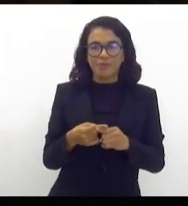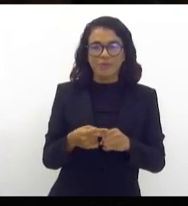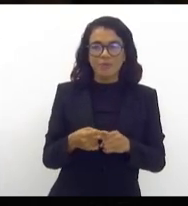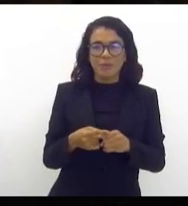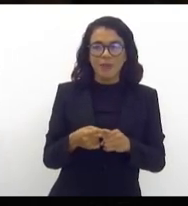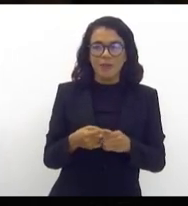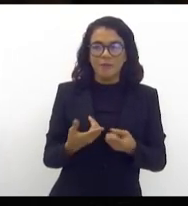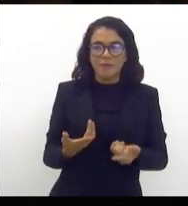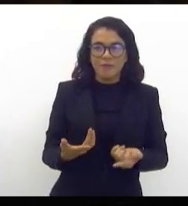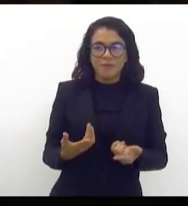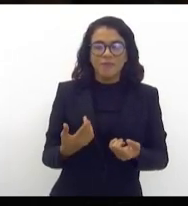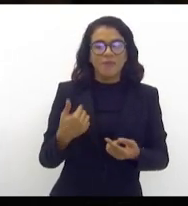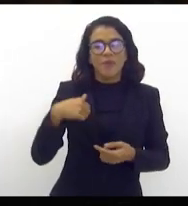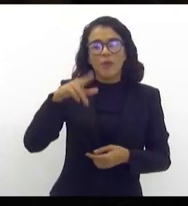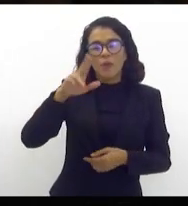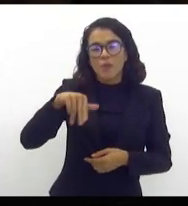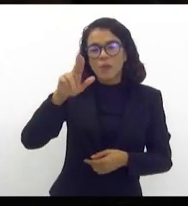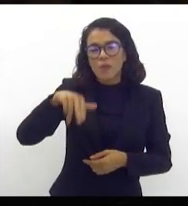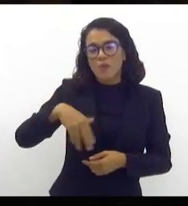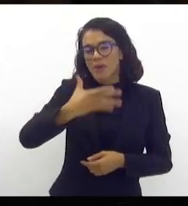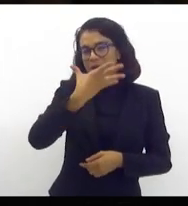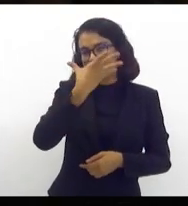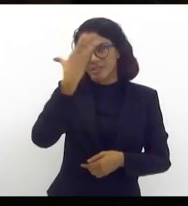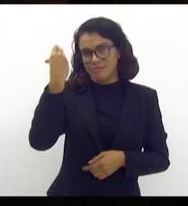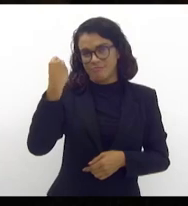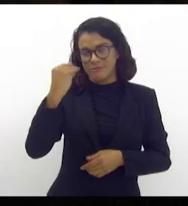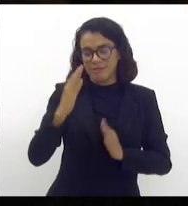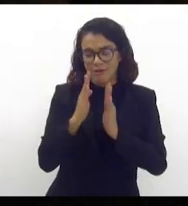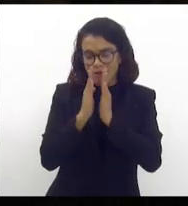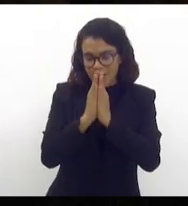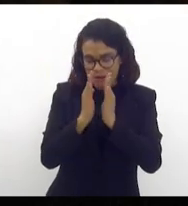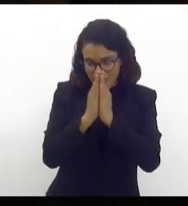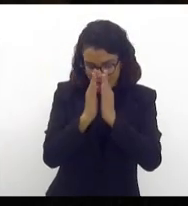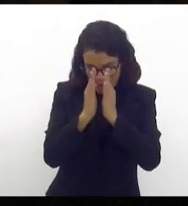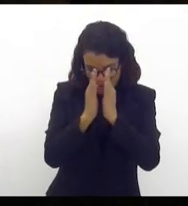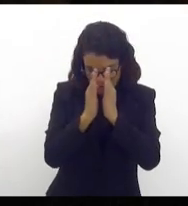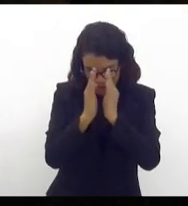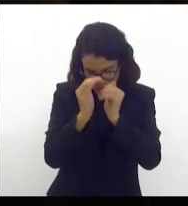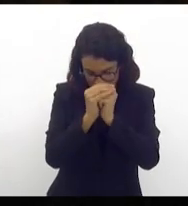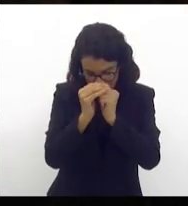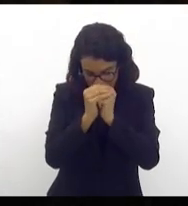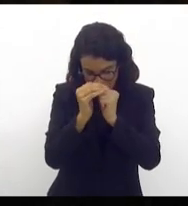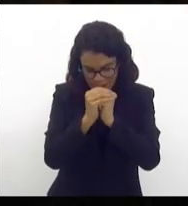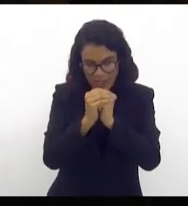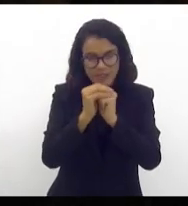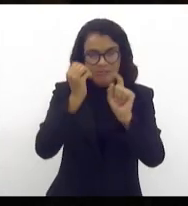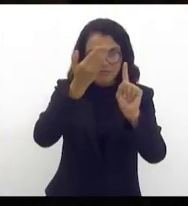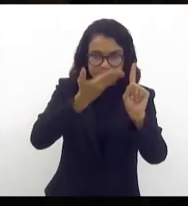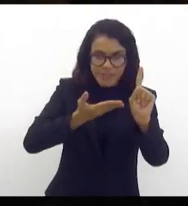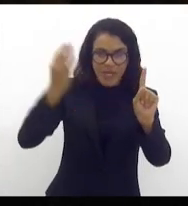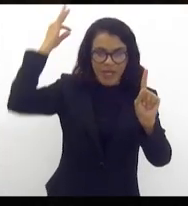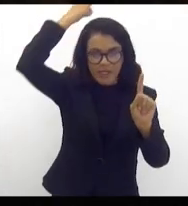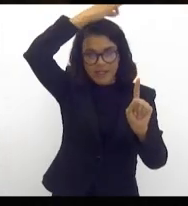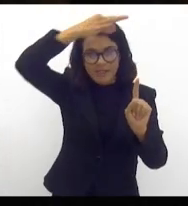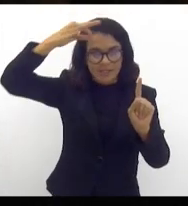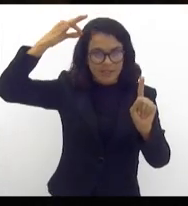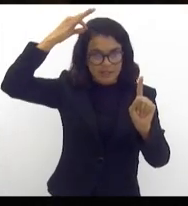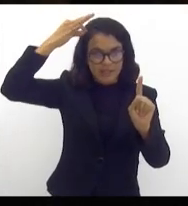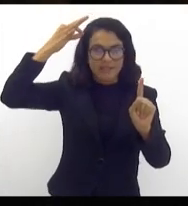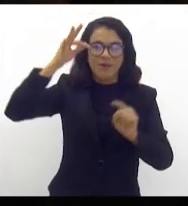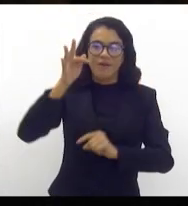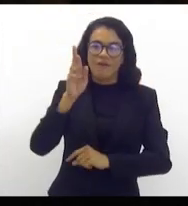jamais esqueci da oração a São Francisco, uma